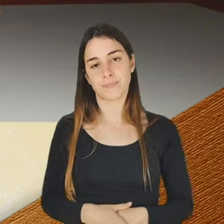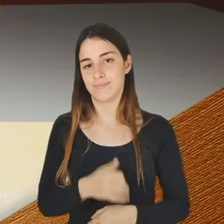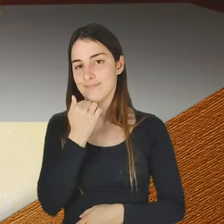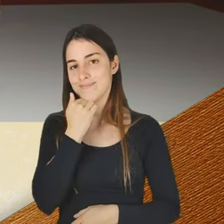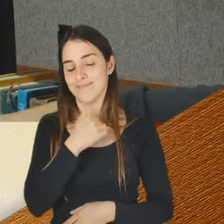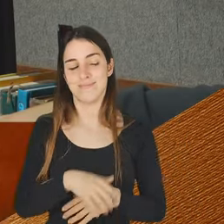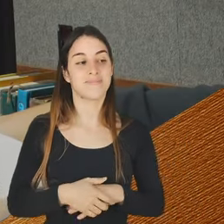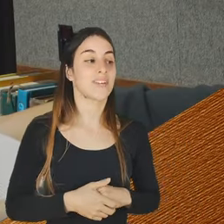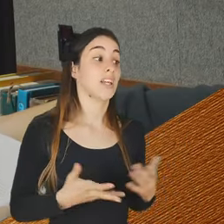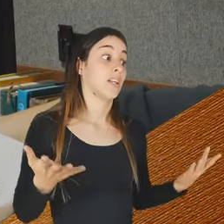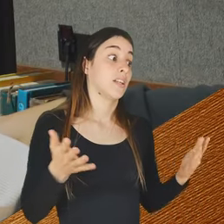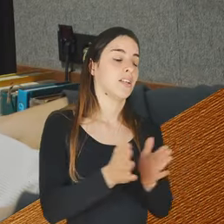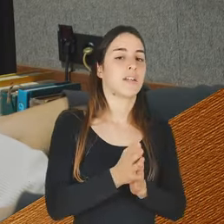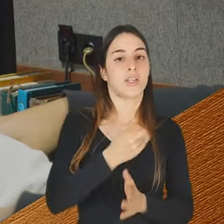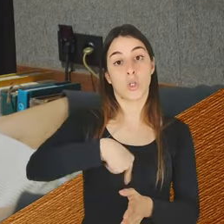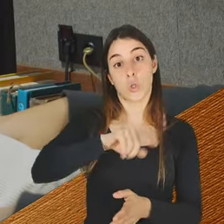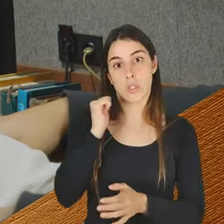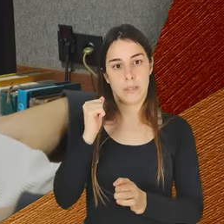E foi a nossa crónica criminal.